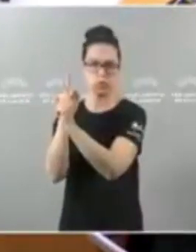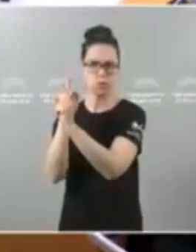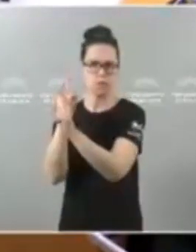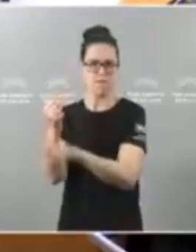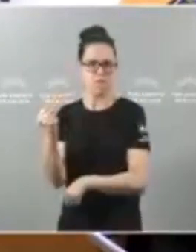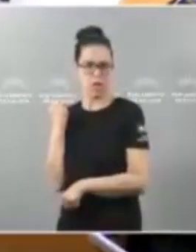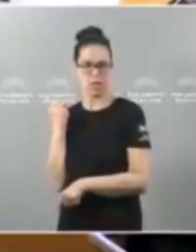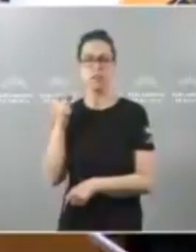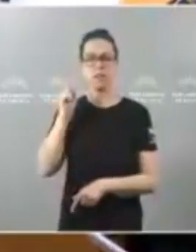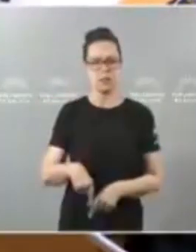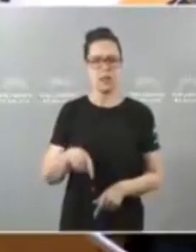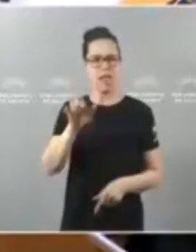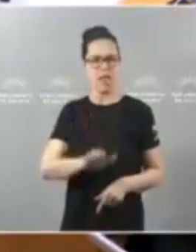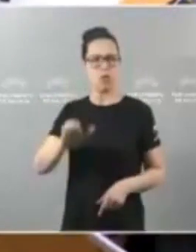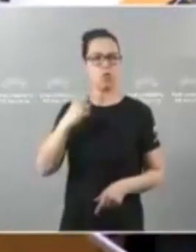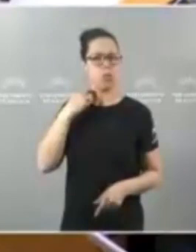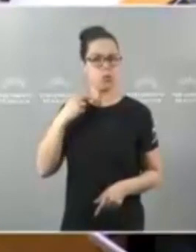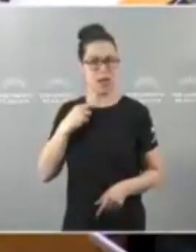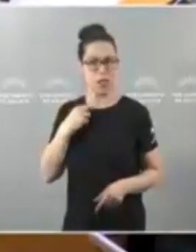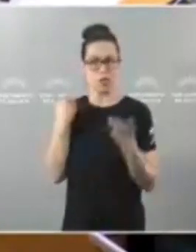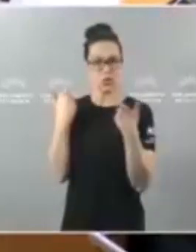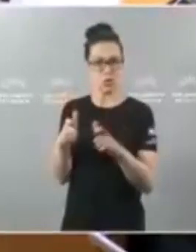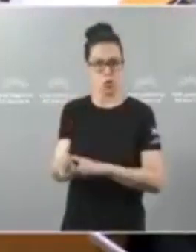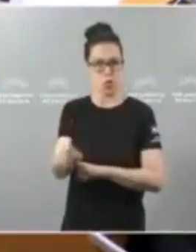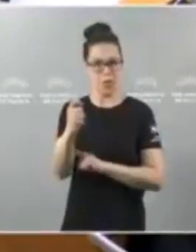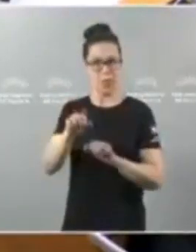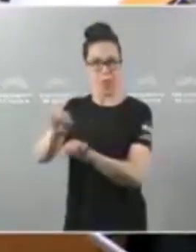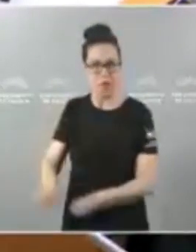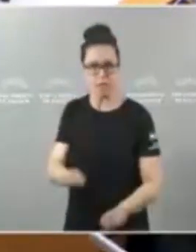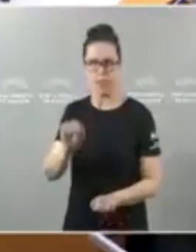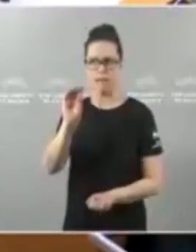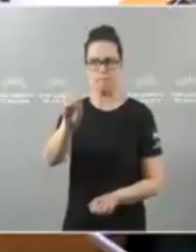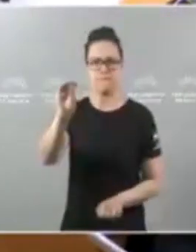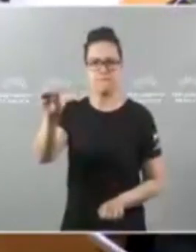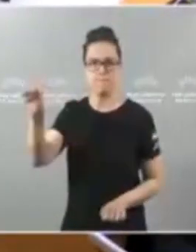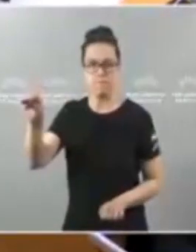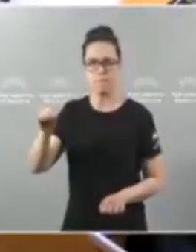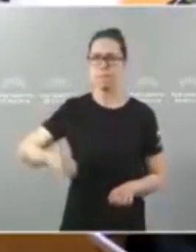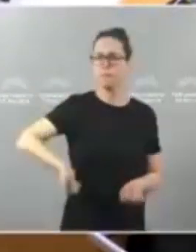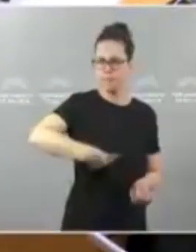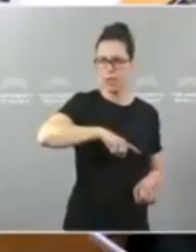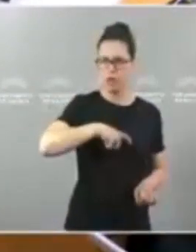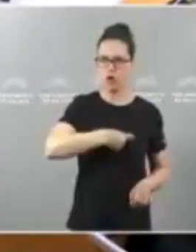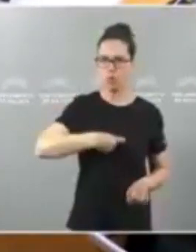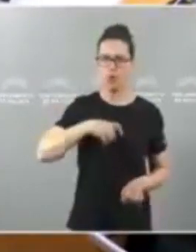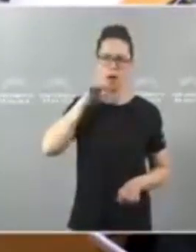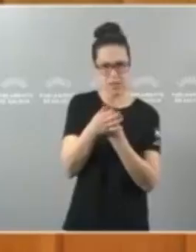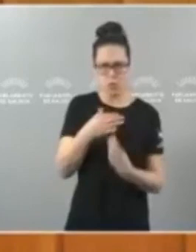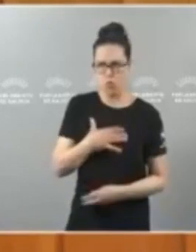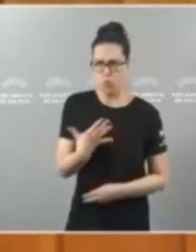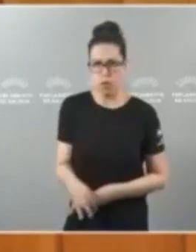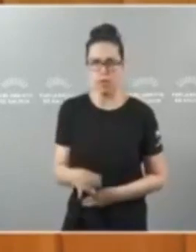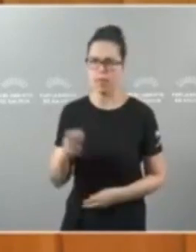eurodiputados que defenden ao sector e recolleremos a posición galega nun manifesto que denuncie esta nova ameaza.